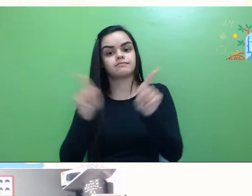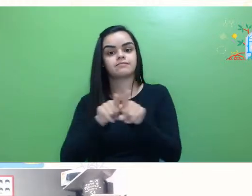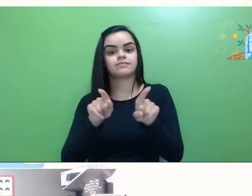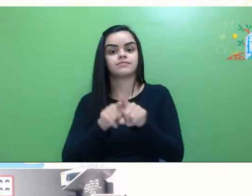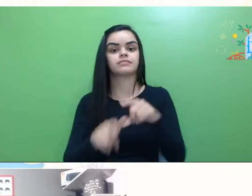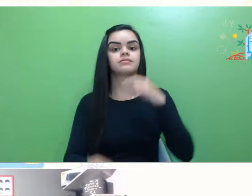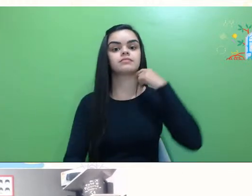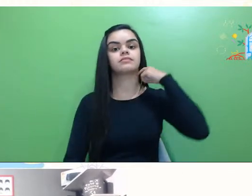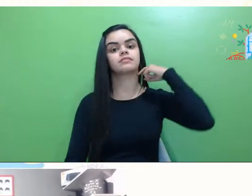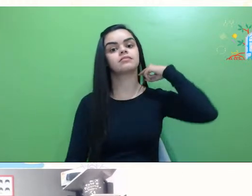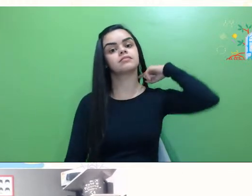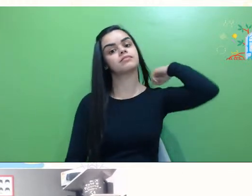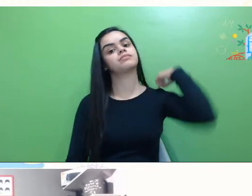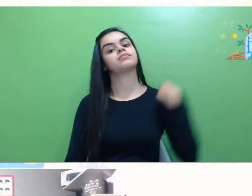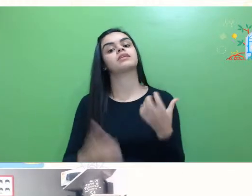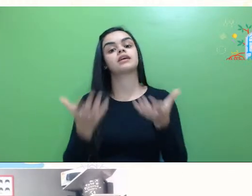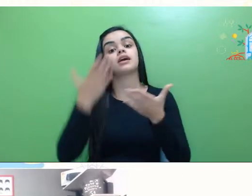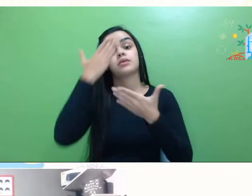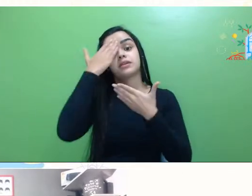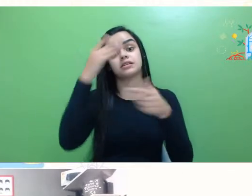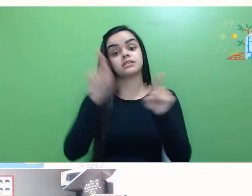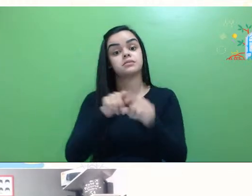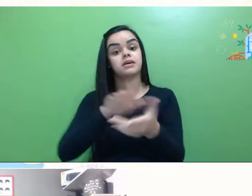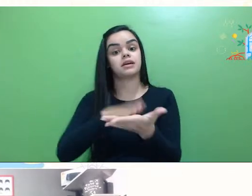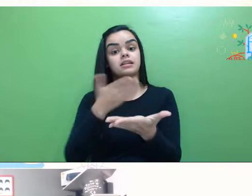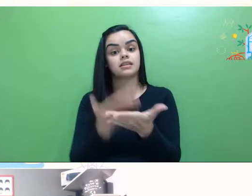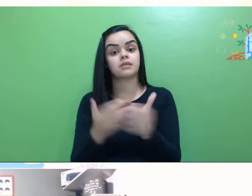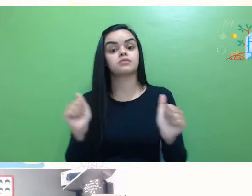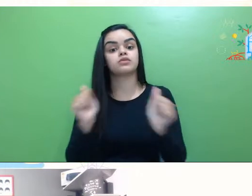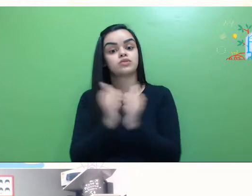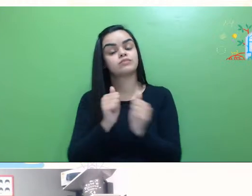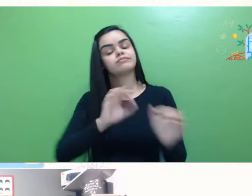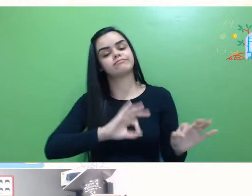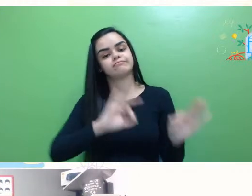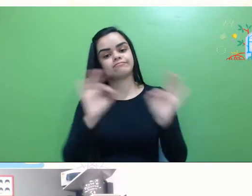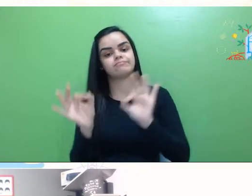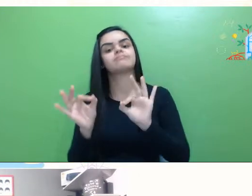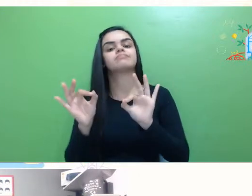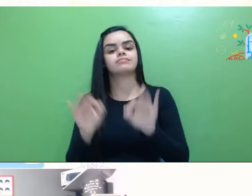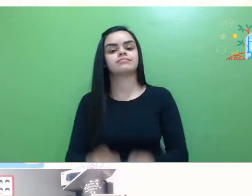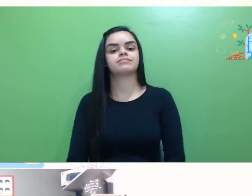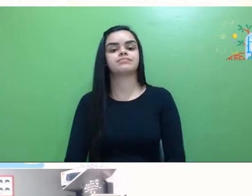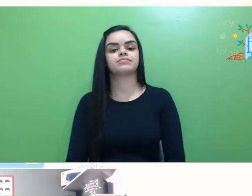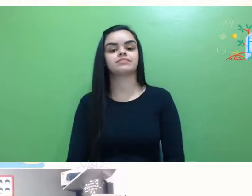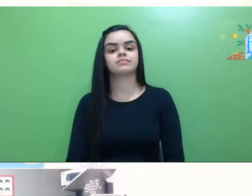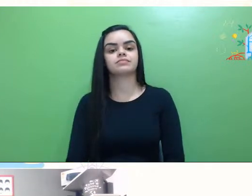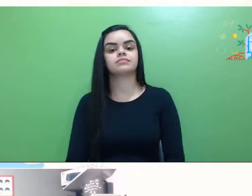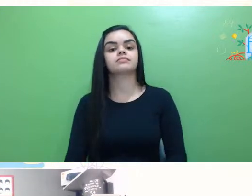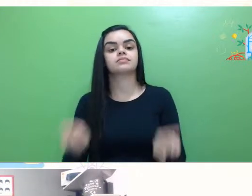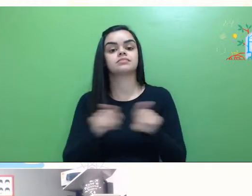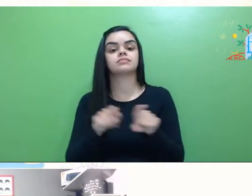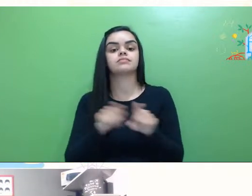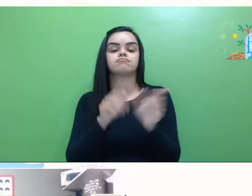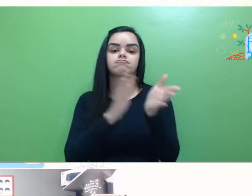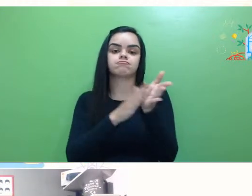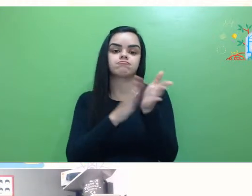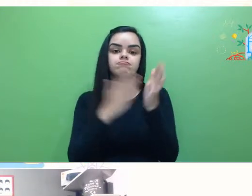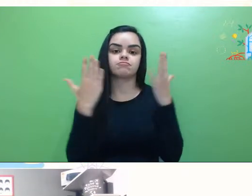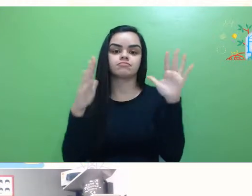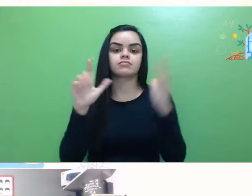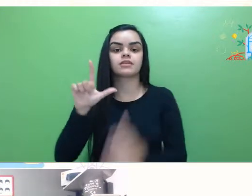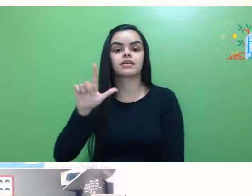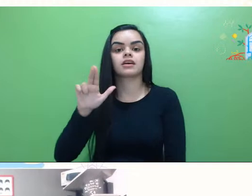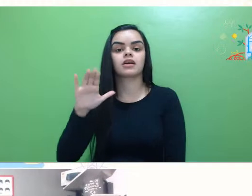agradecer também as intérpretes de Libras que estão traduzindo o evento. Em especial, parabéns ao professor Lucas